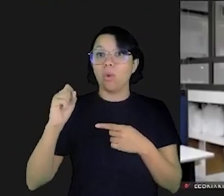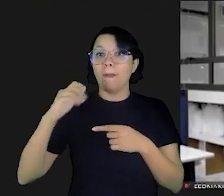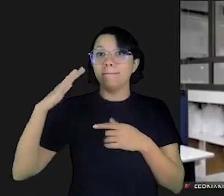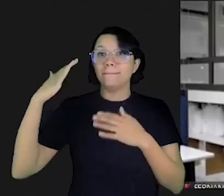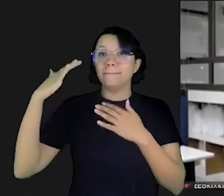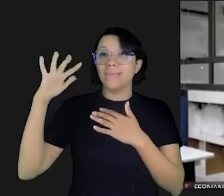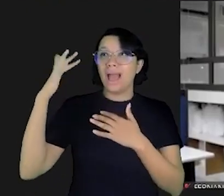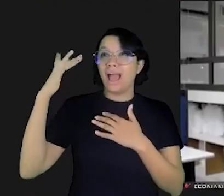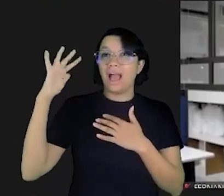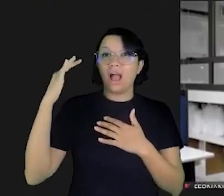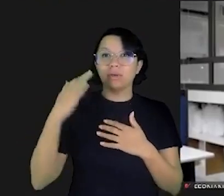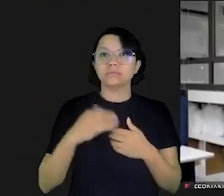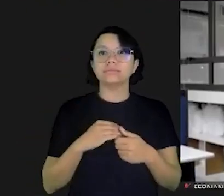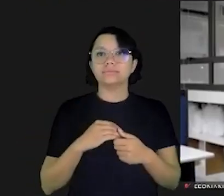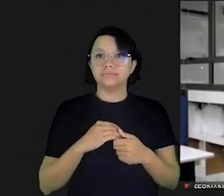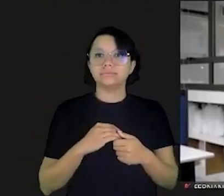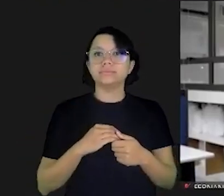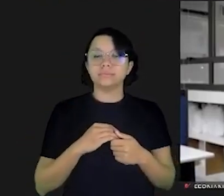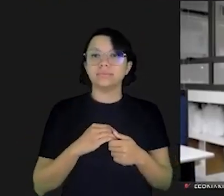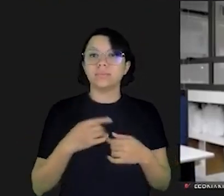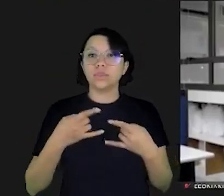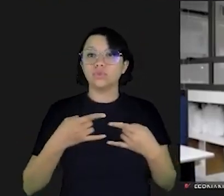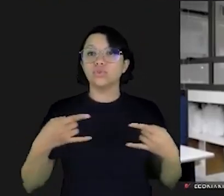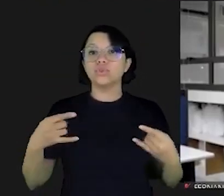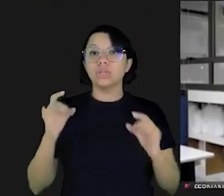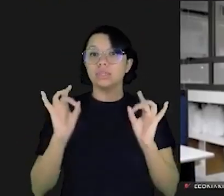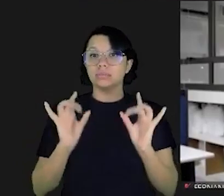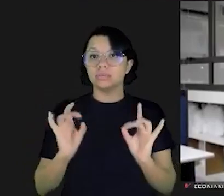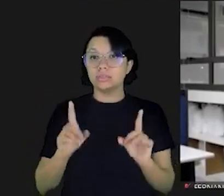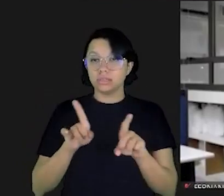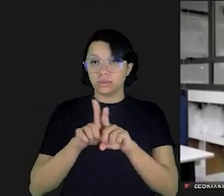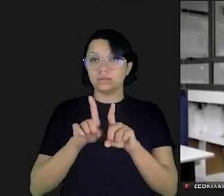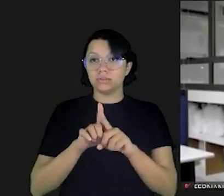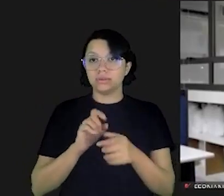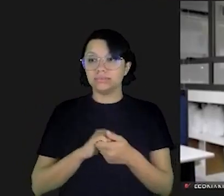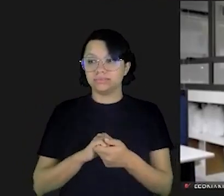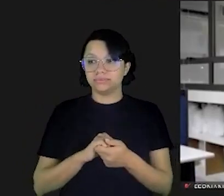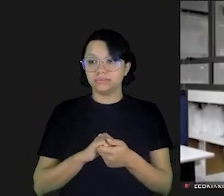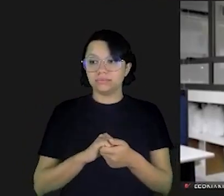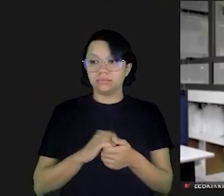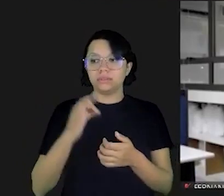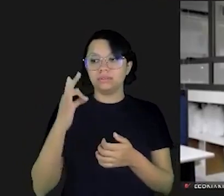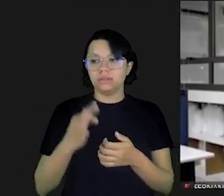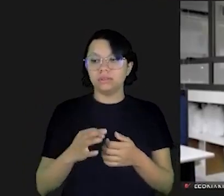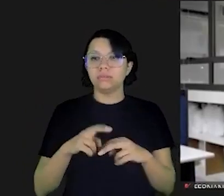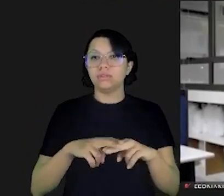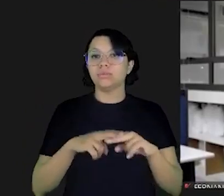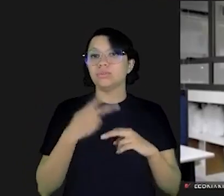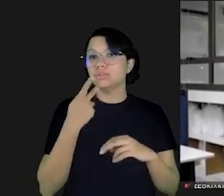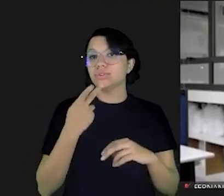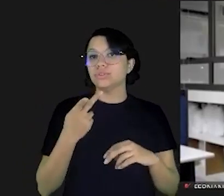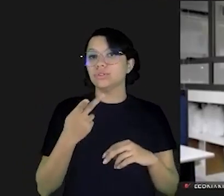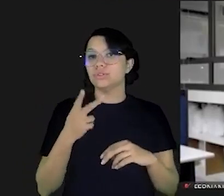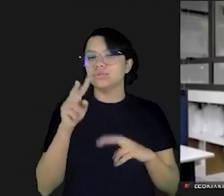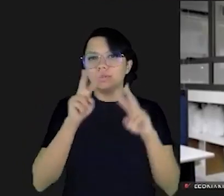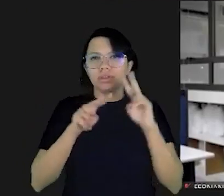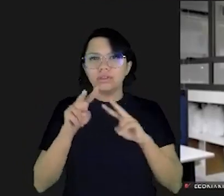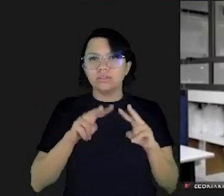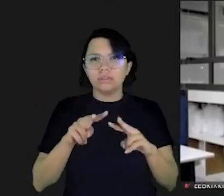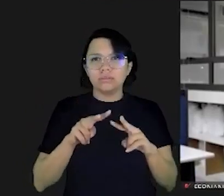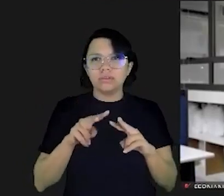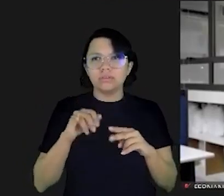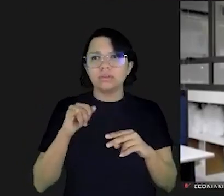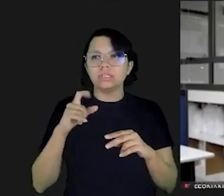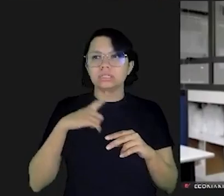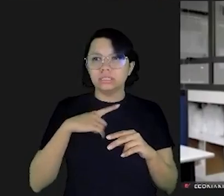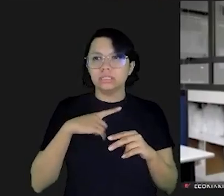a do cartão como você ressaltou a taxa de juros do cartão e a do cheque especial e a do cheque especial exatamente por isso que a gente disse